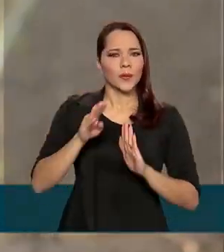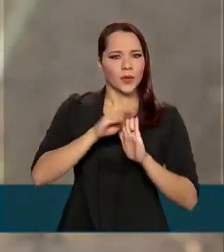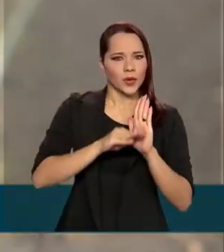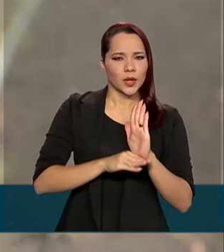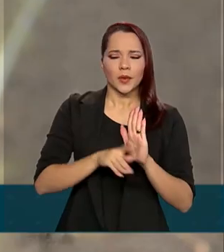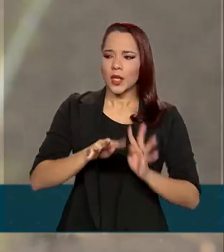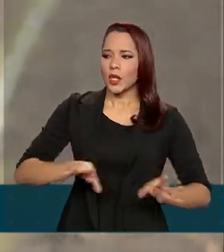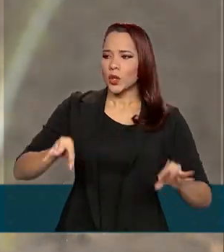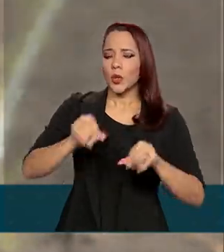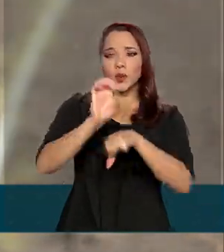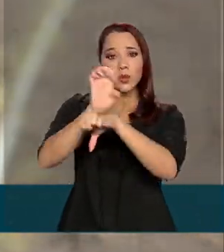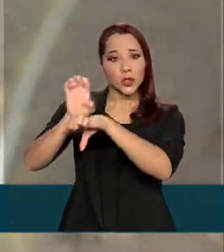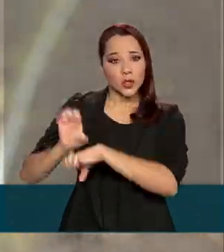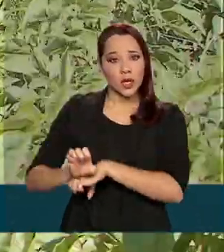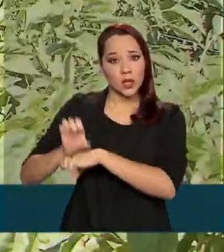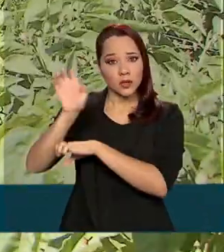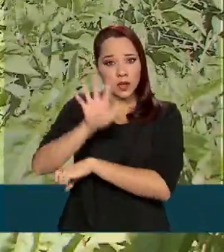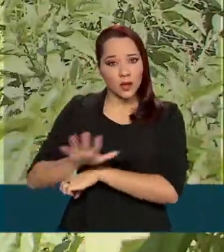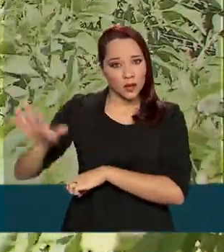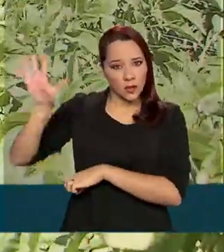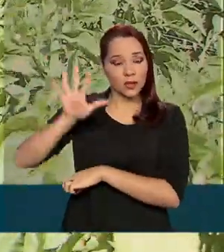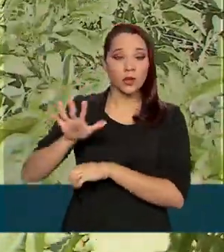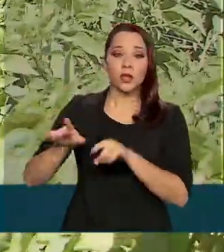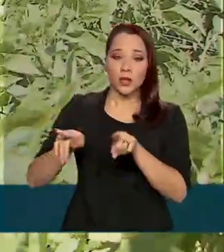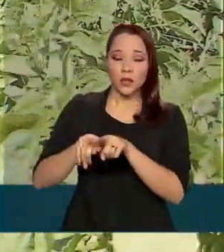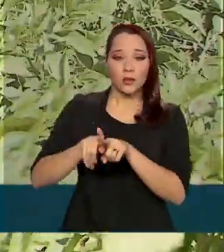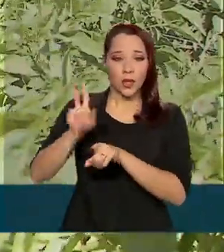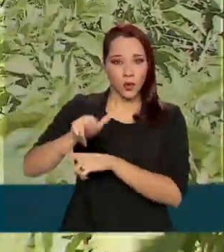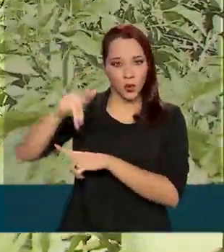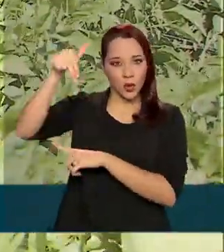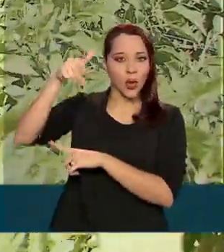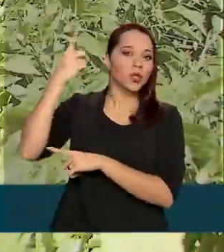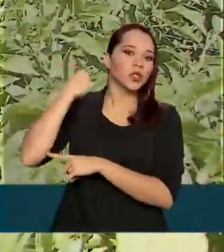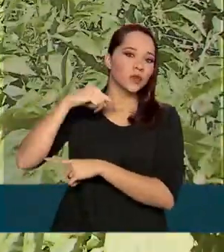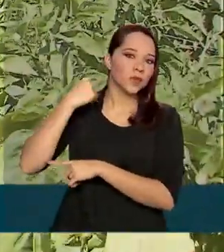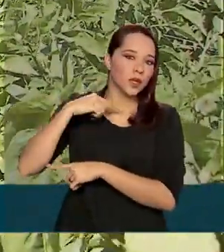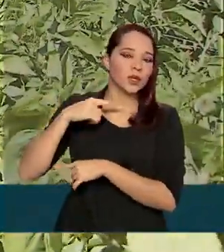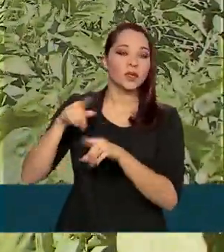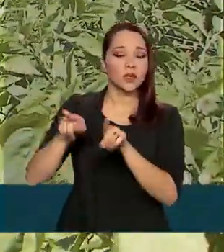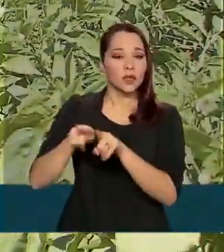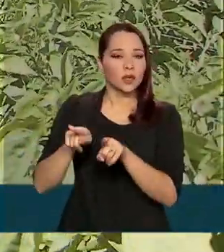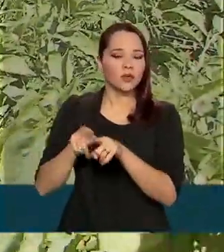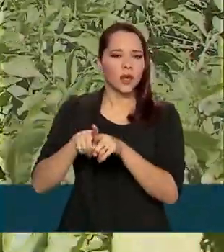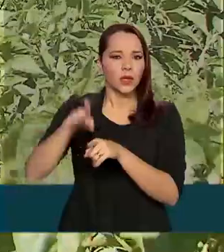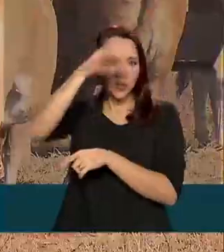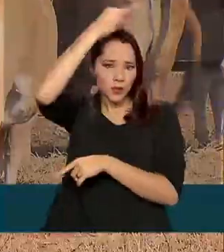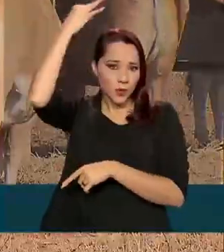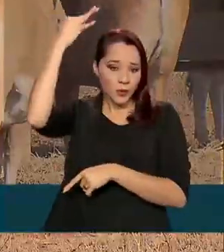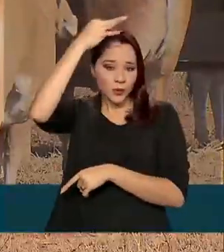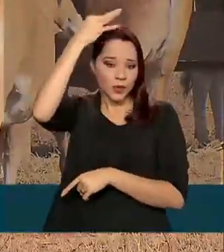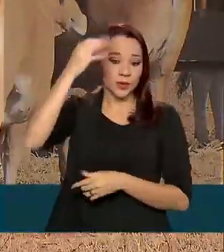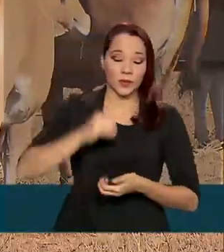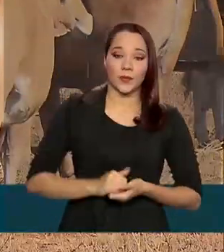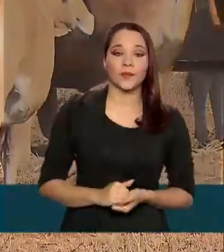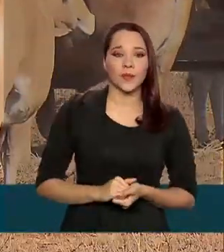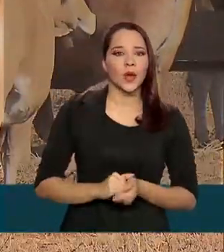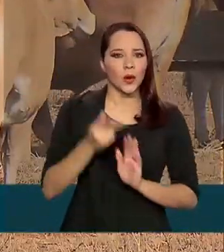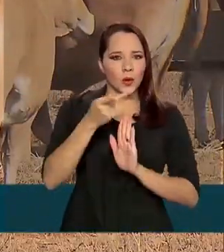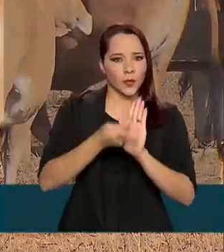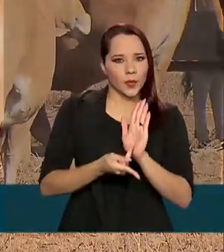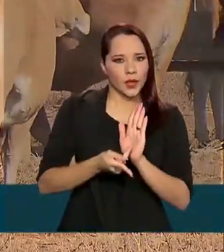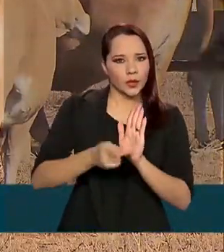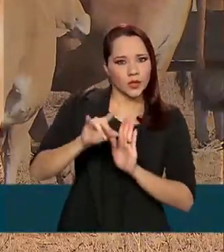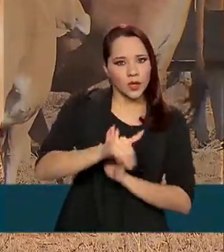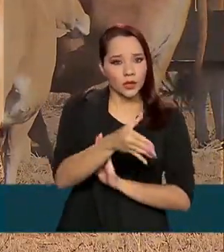todos os estados da região, além do norte de Minas Gerais e do Espírito Santo. O plano de ação